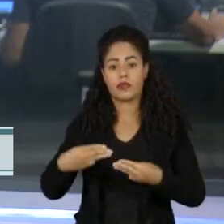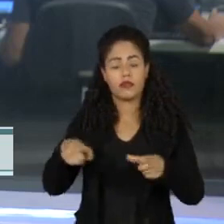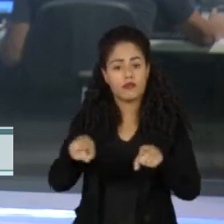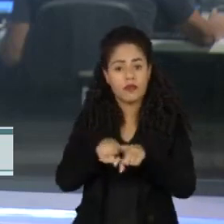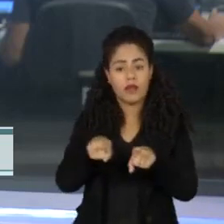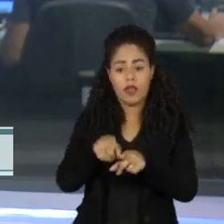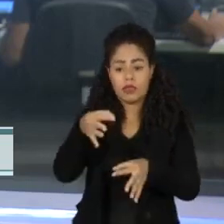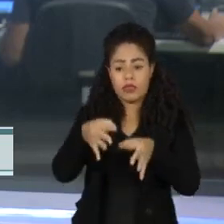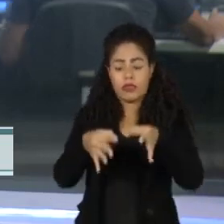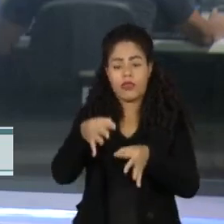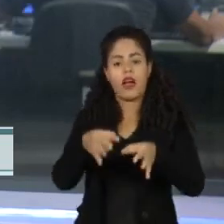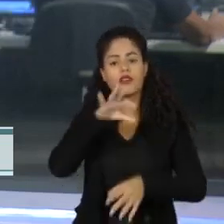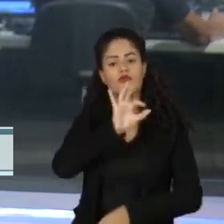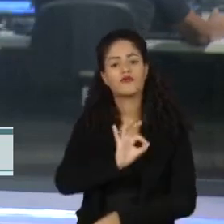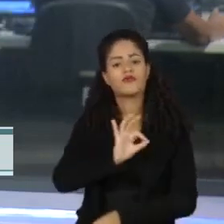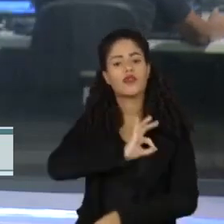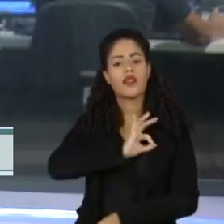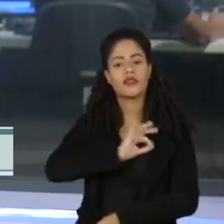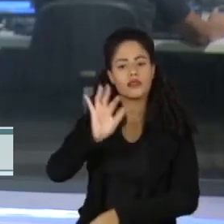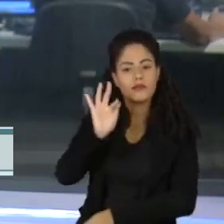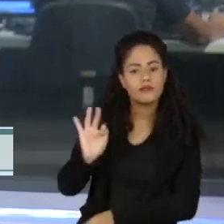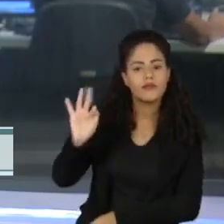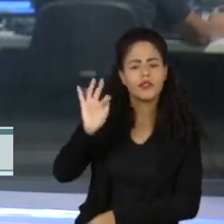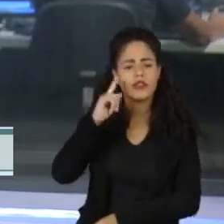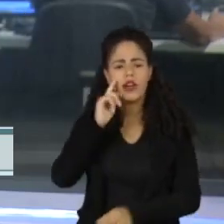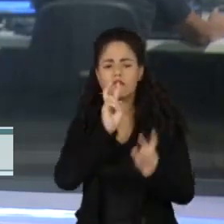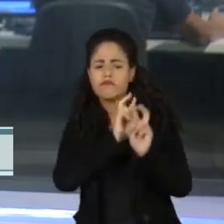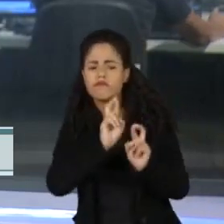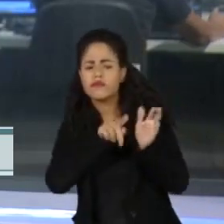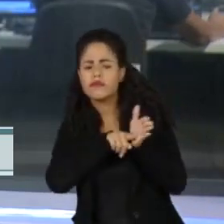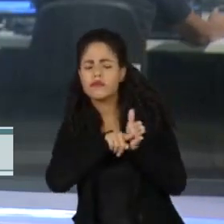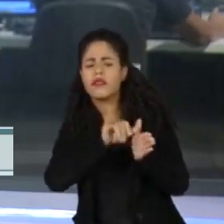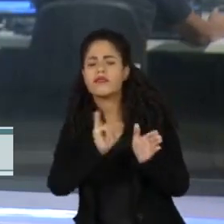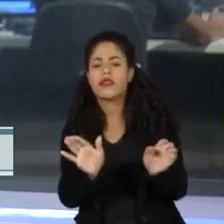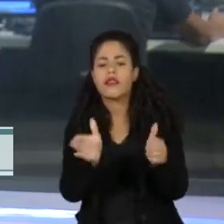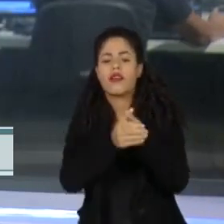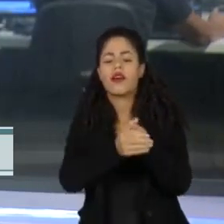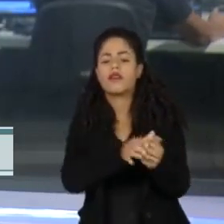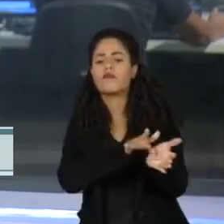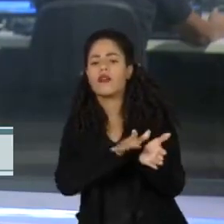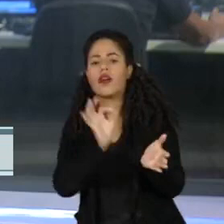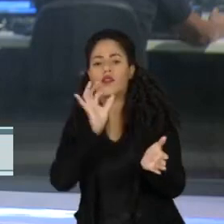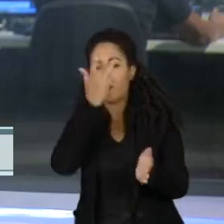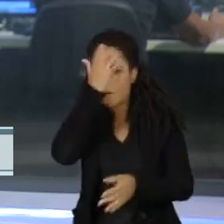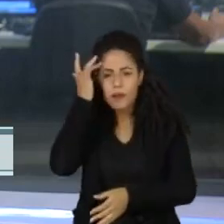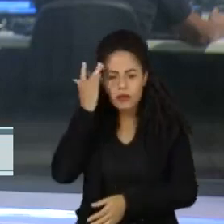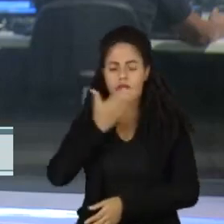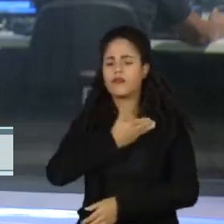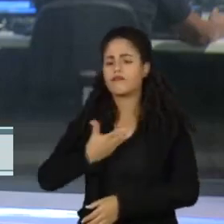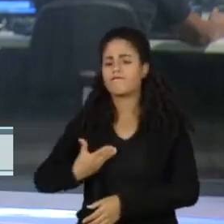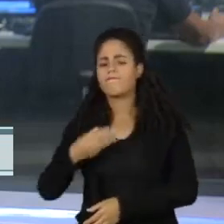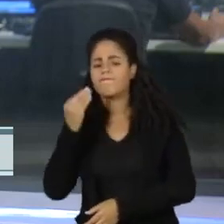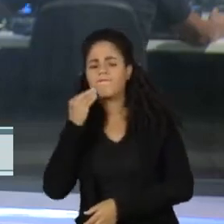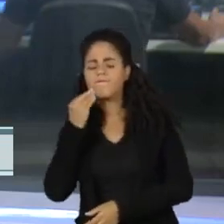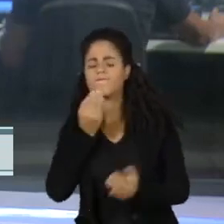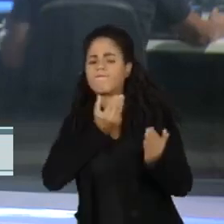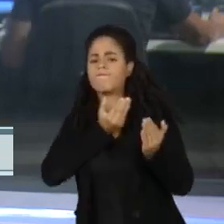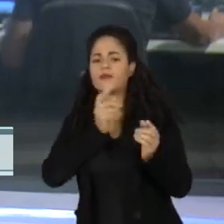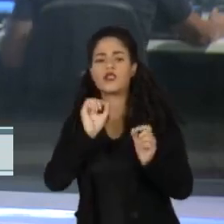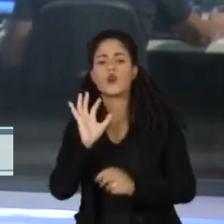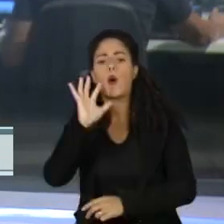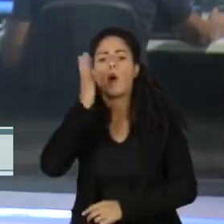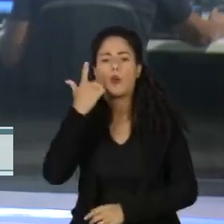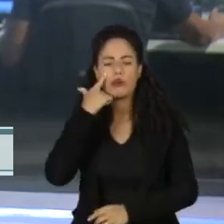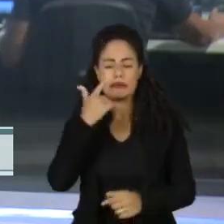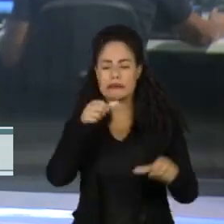afirmou que a Polícia Federal vai investigar se houve omissão por parte de agentes públicos, o que pode ter colaborado